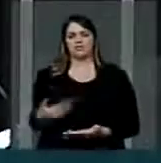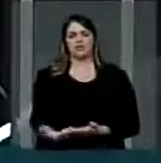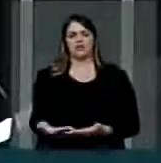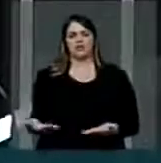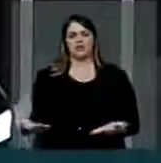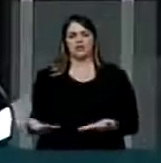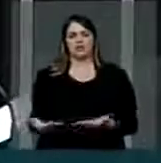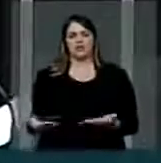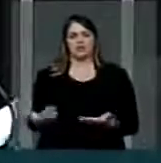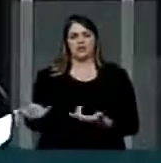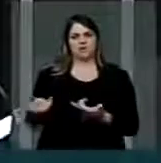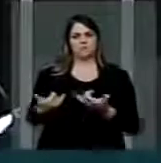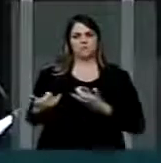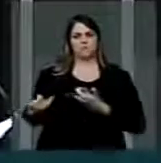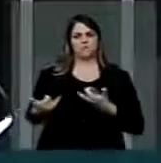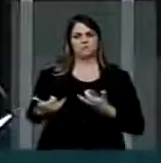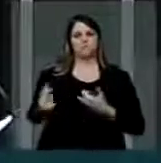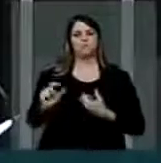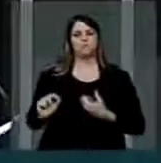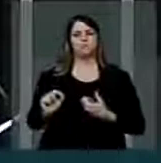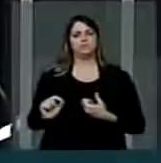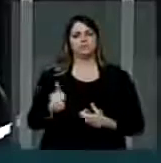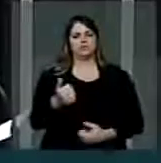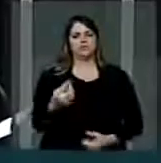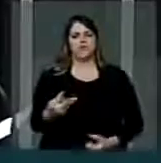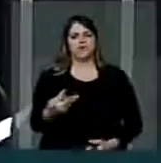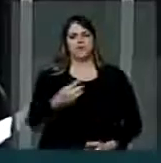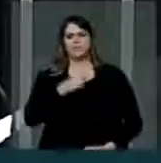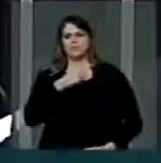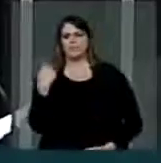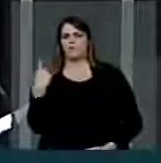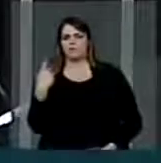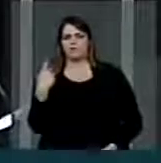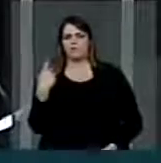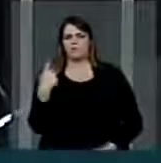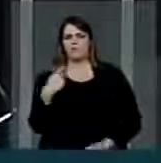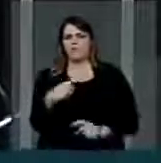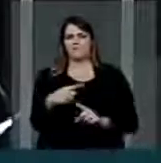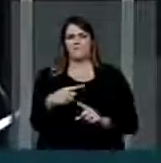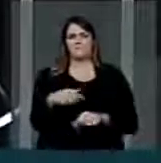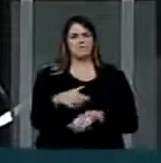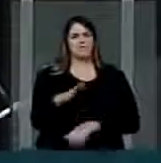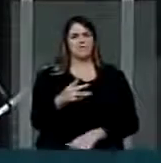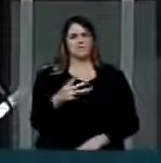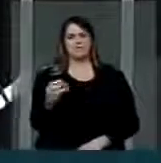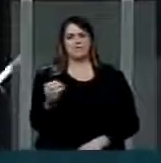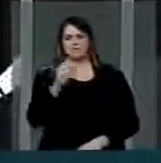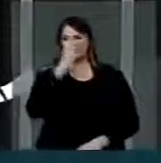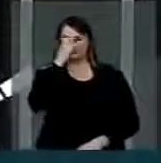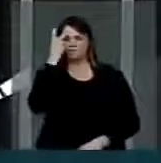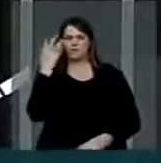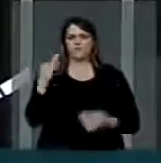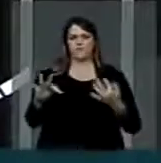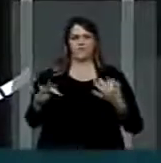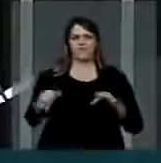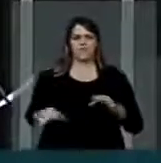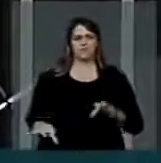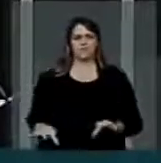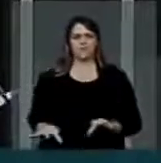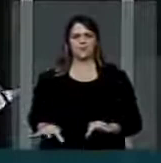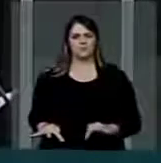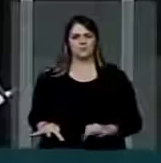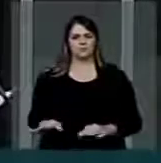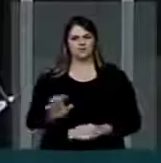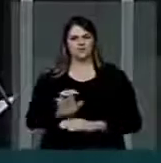há notícias de 13 mortos e mais de 30 feridos. O